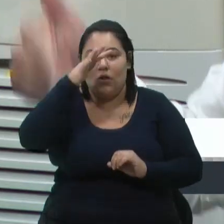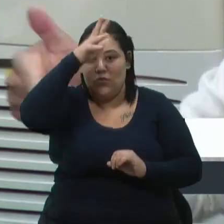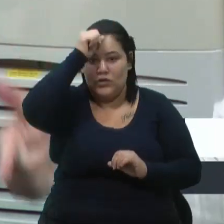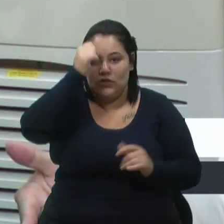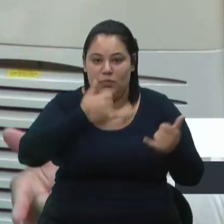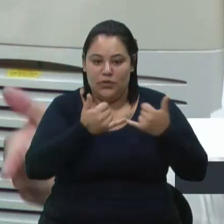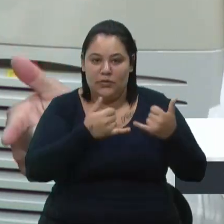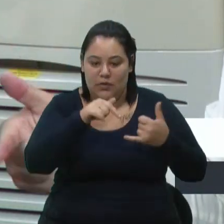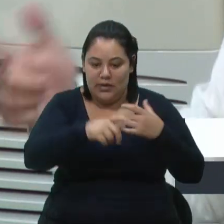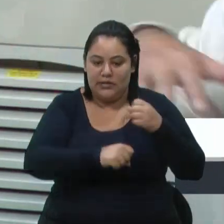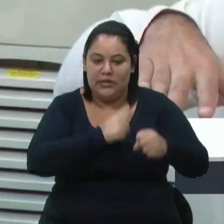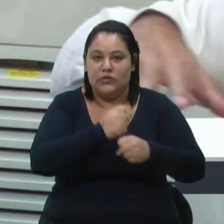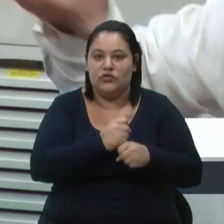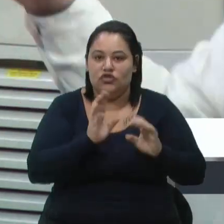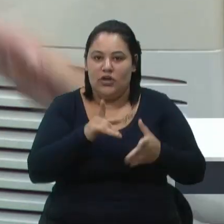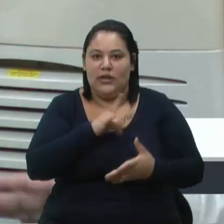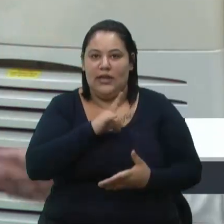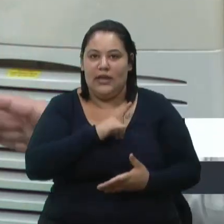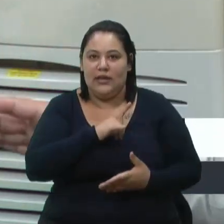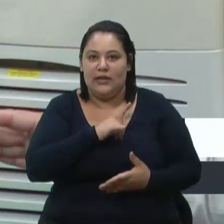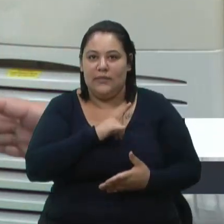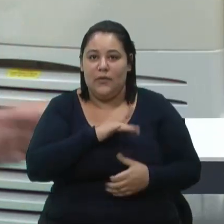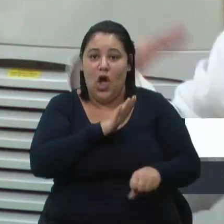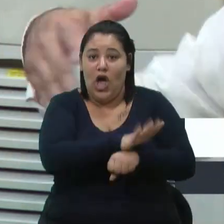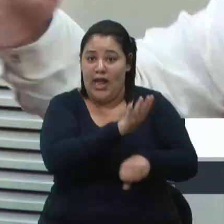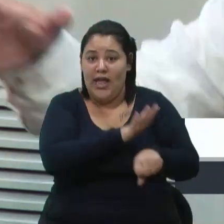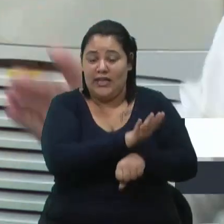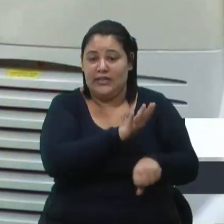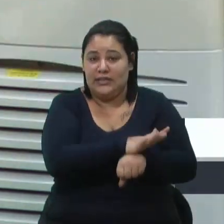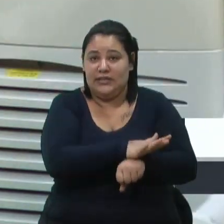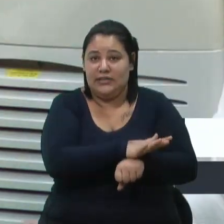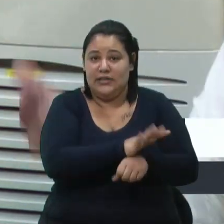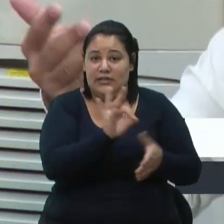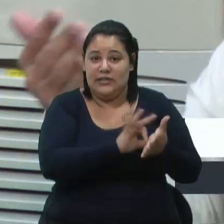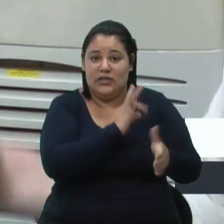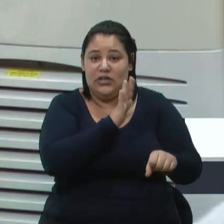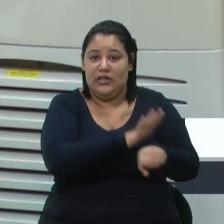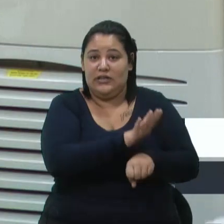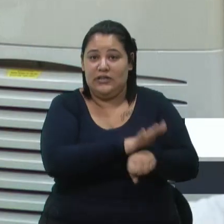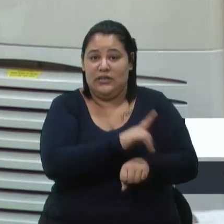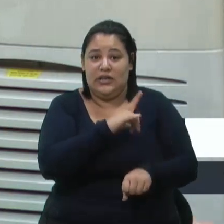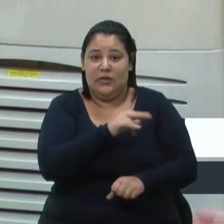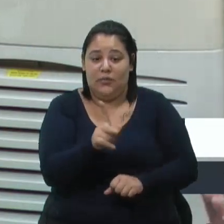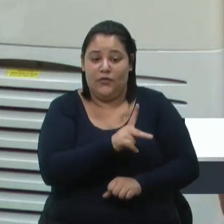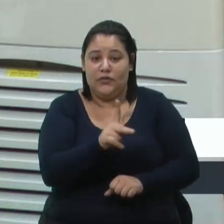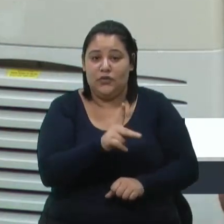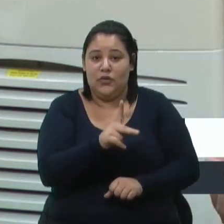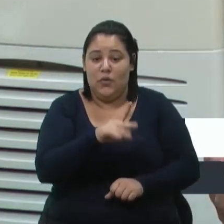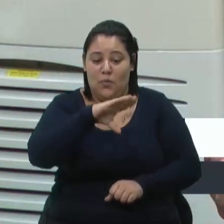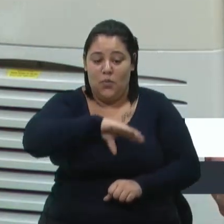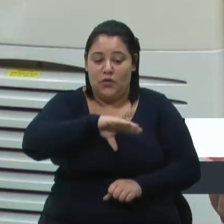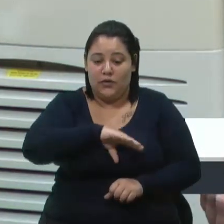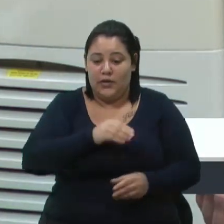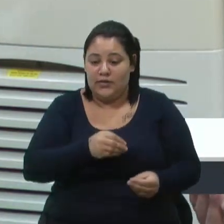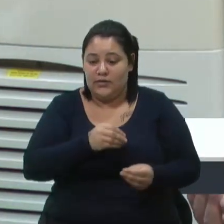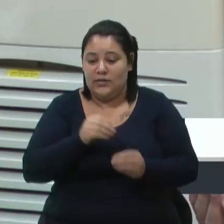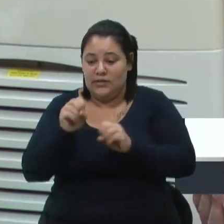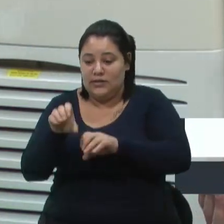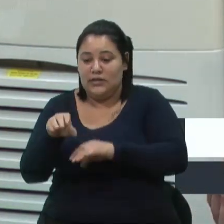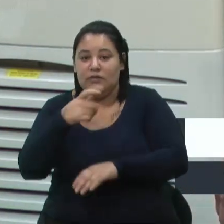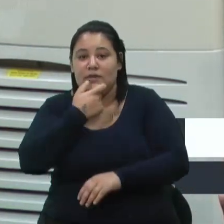exemplo, esse ano nós já temos as horas extras. A inscrição de hora extra, nós temos um professor de língua portuguesa dando aula de inglês.